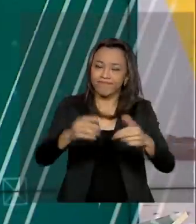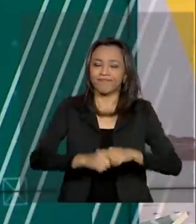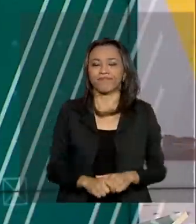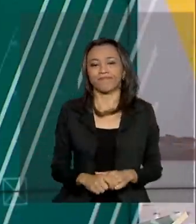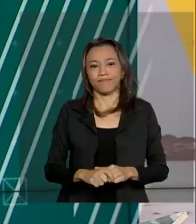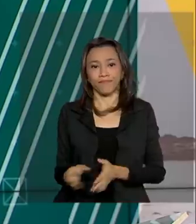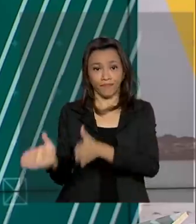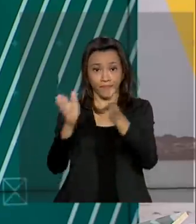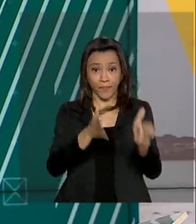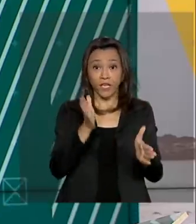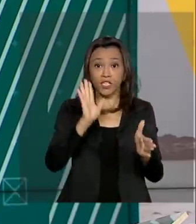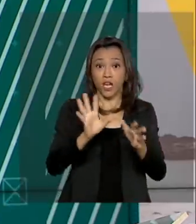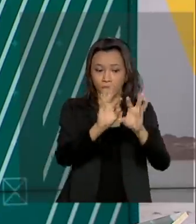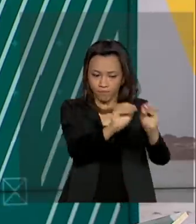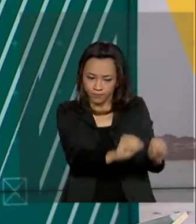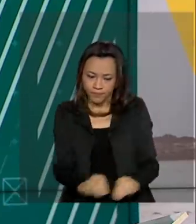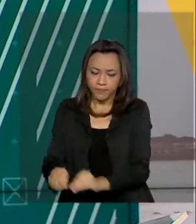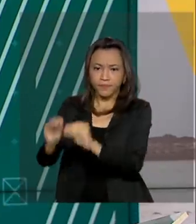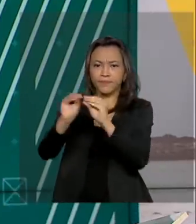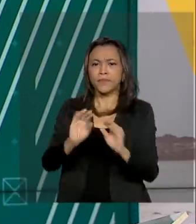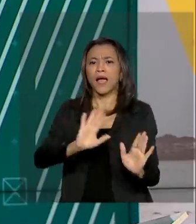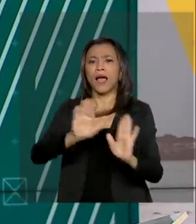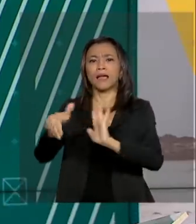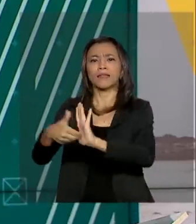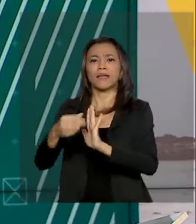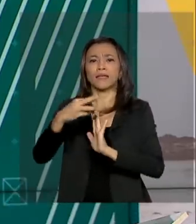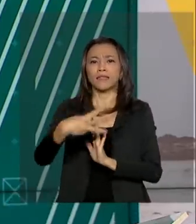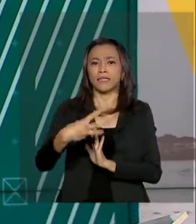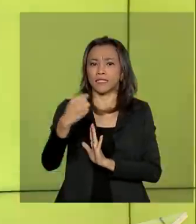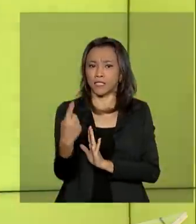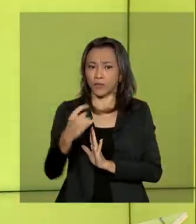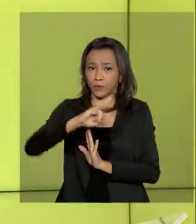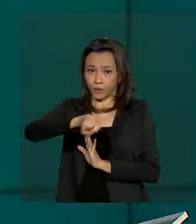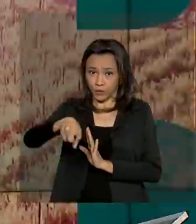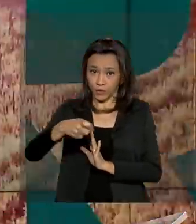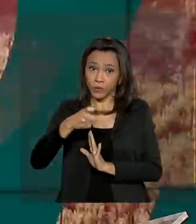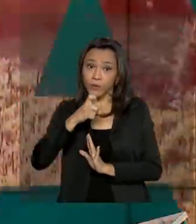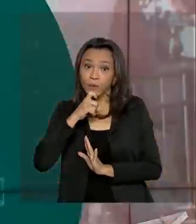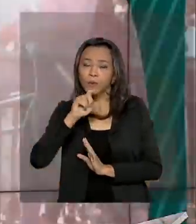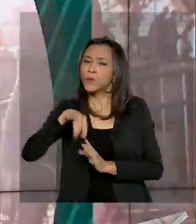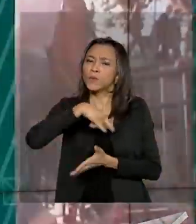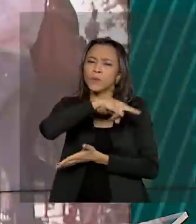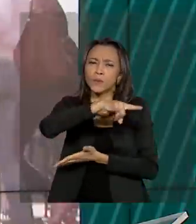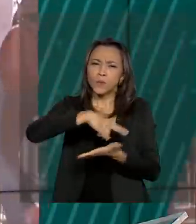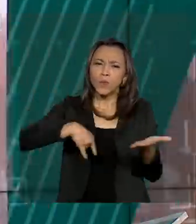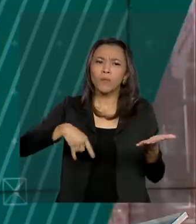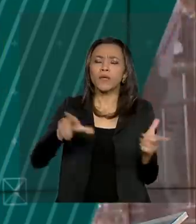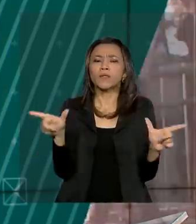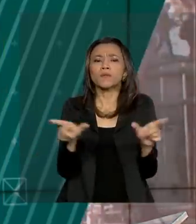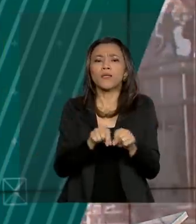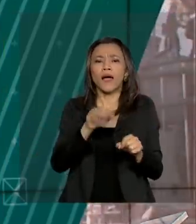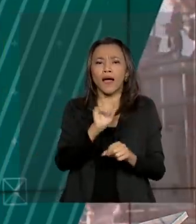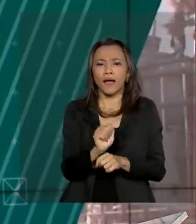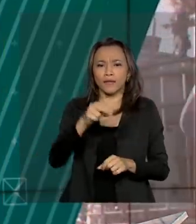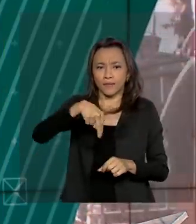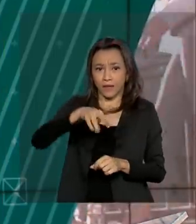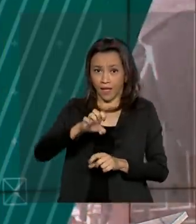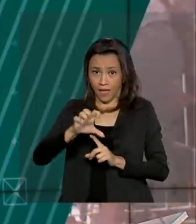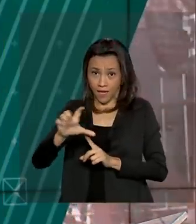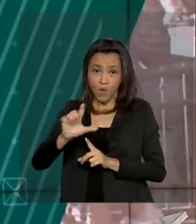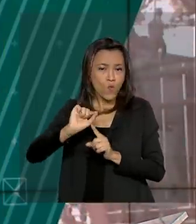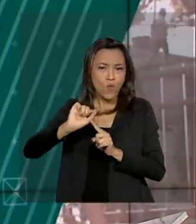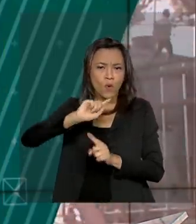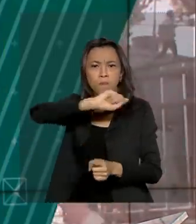Foi prorrogada até o dia 31 de julho a resolução da Agência Nacional de Energia Elétrica que proíbe o corte do